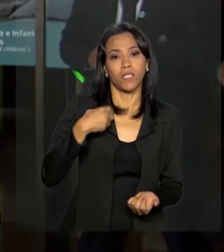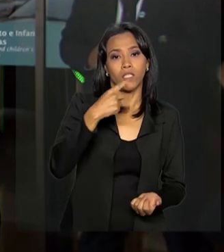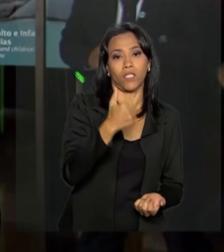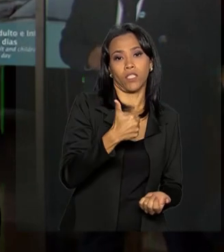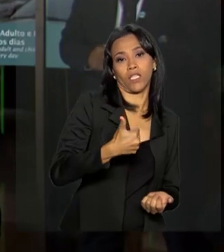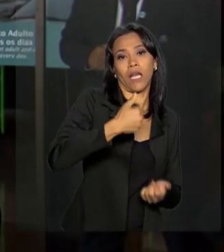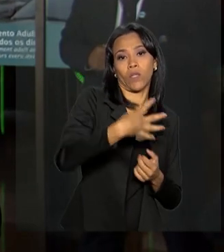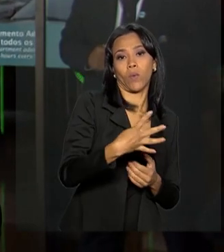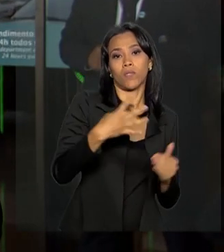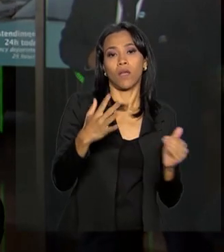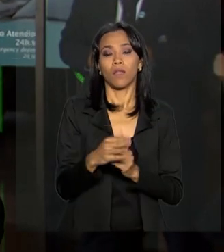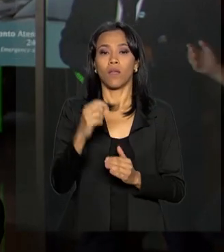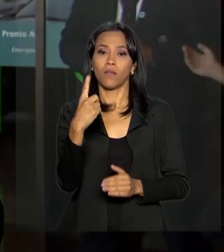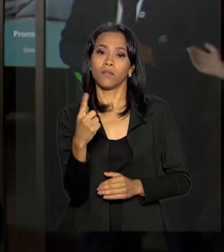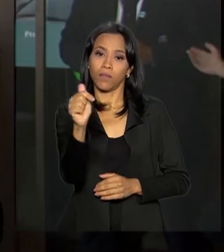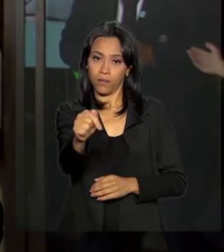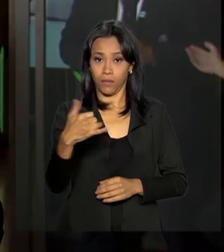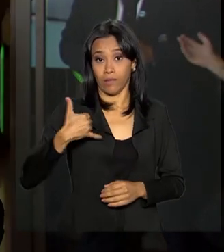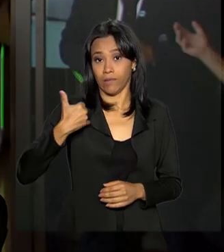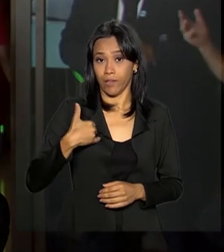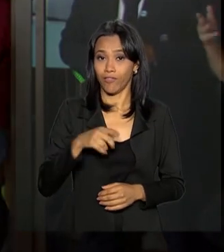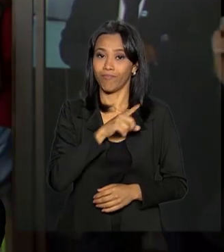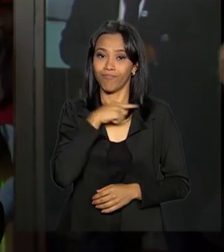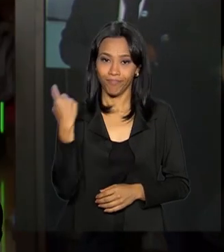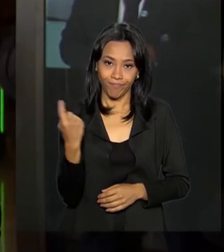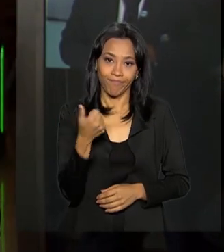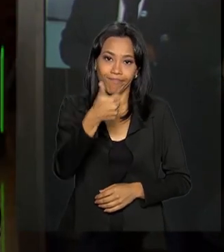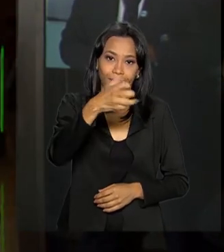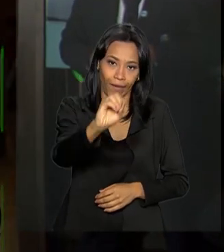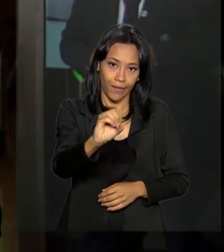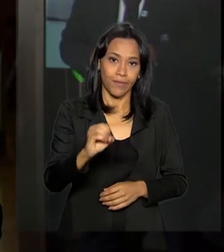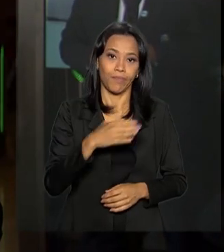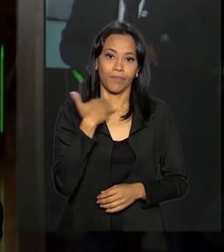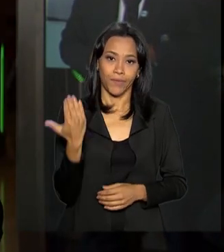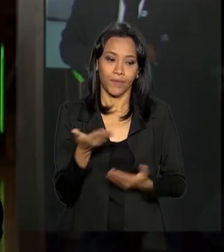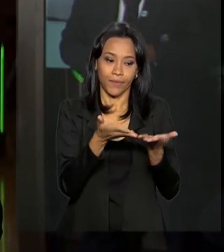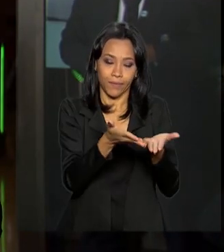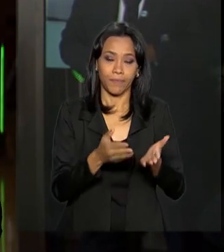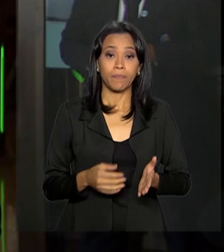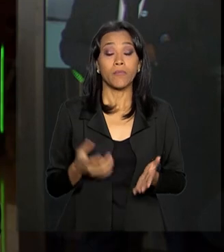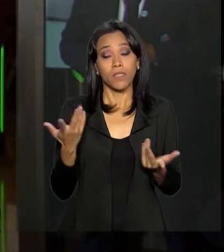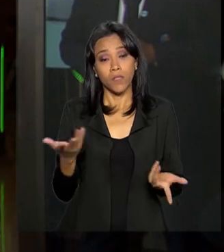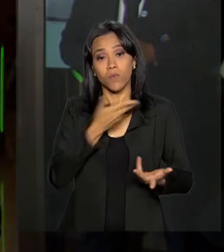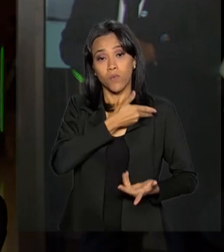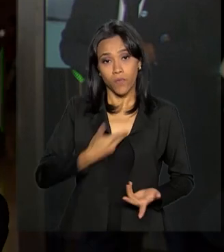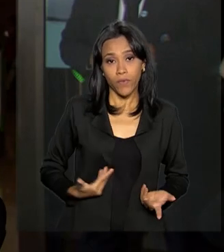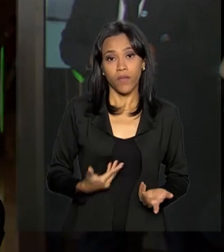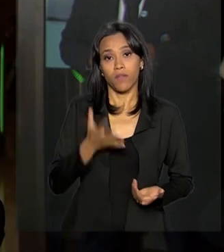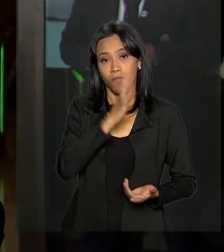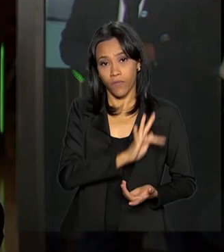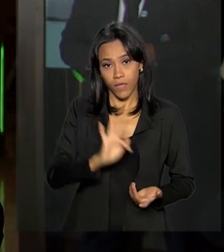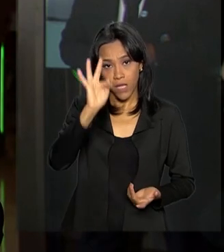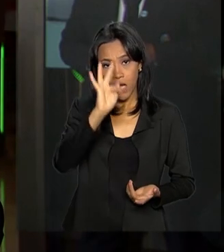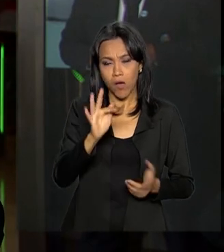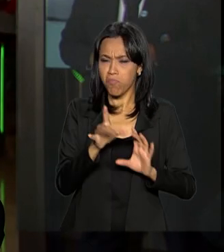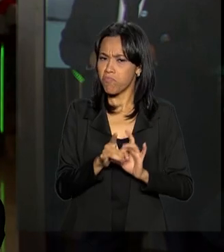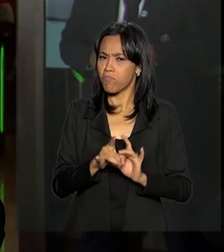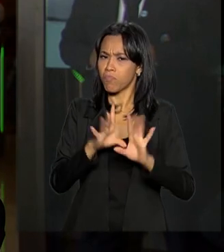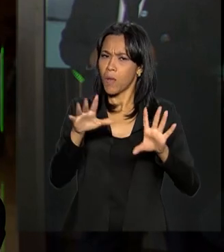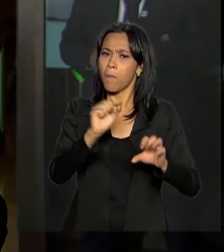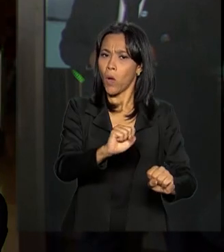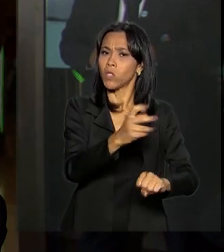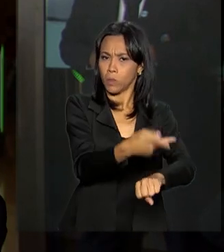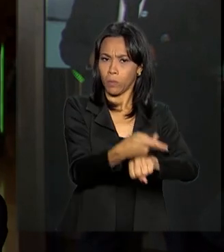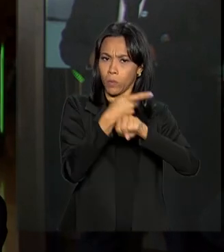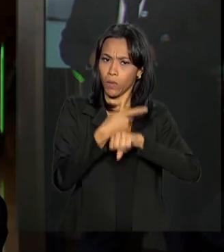meio do Ministério da Cidadania, o governo federal se colocou à disposição do clube e das autoridades do Rio